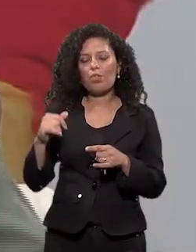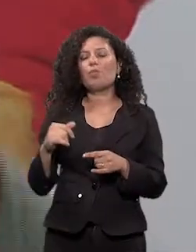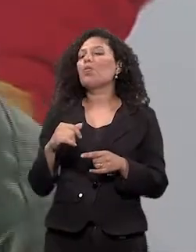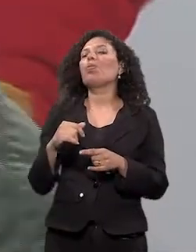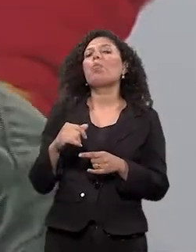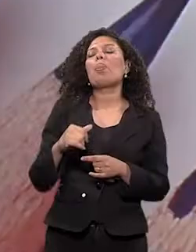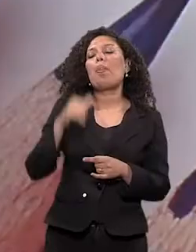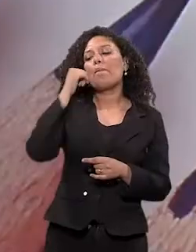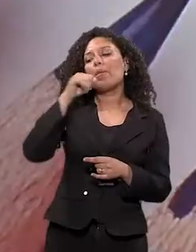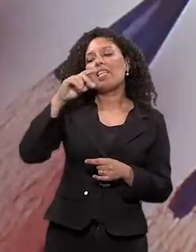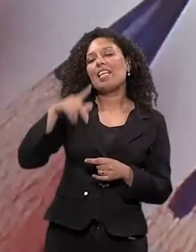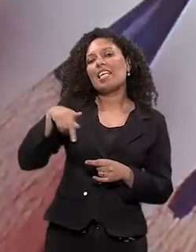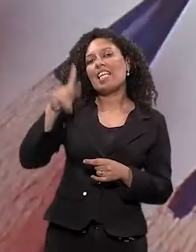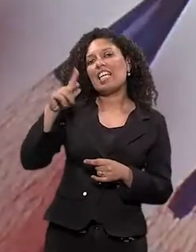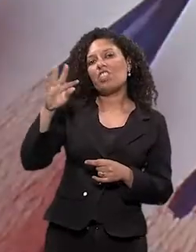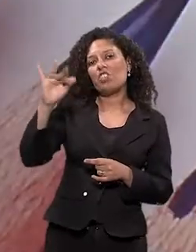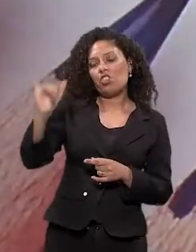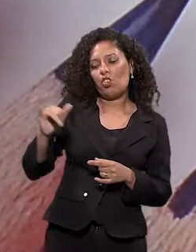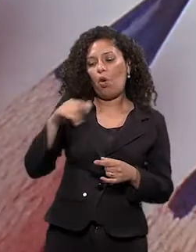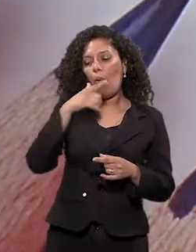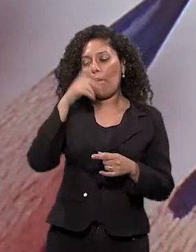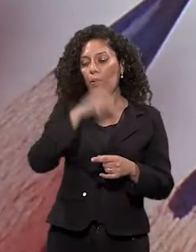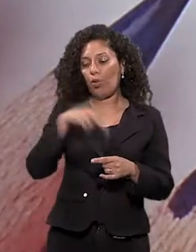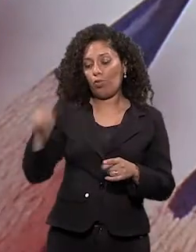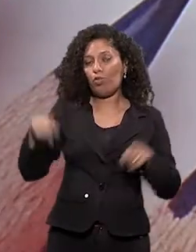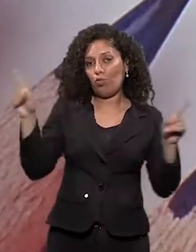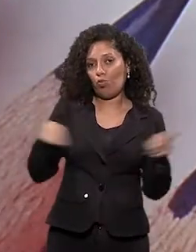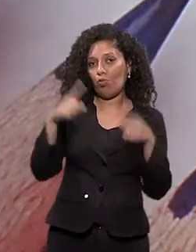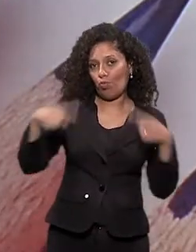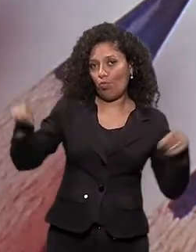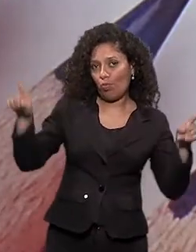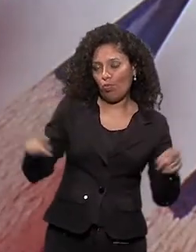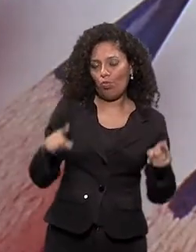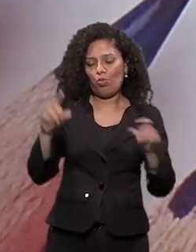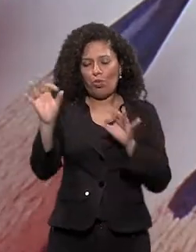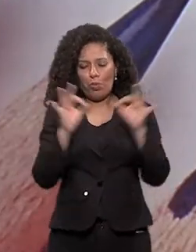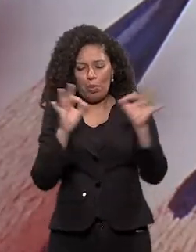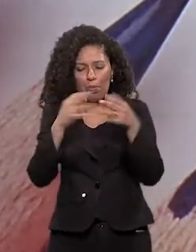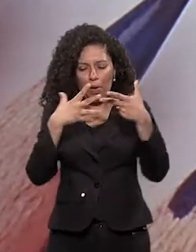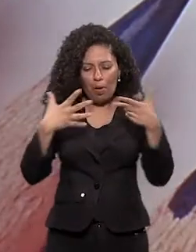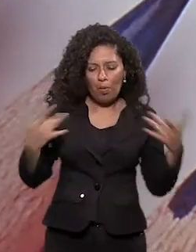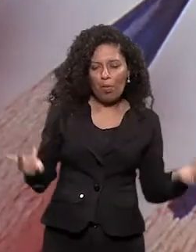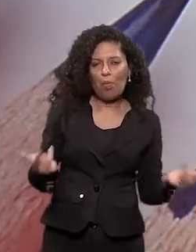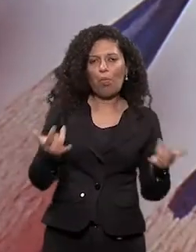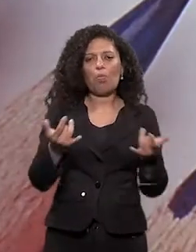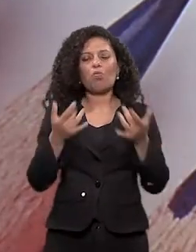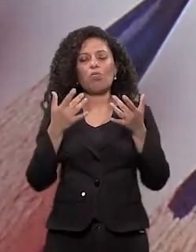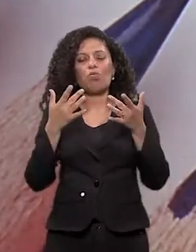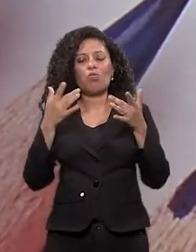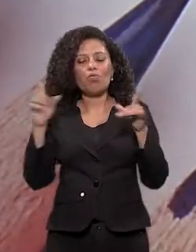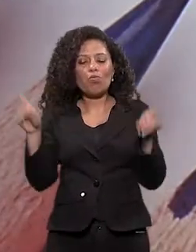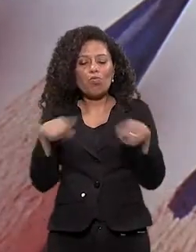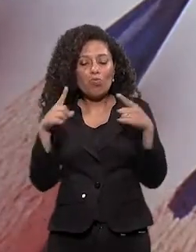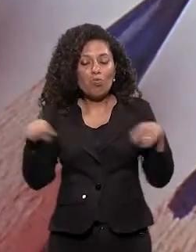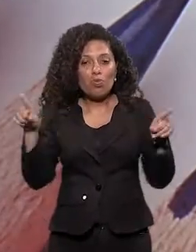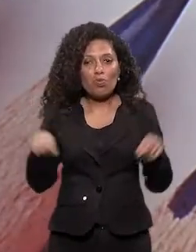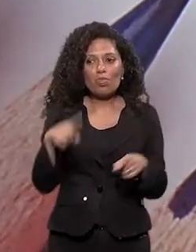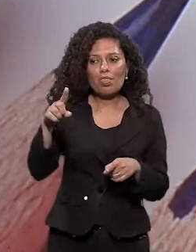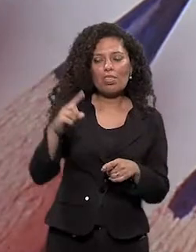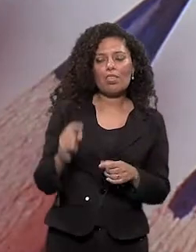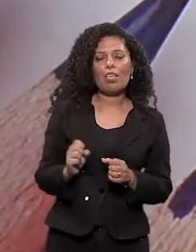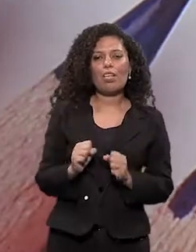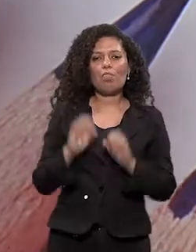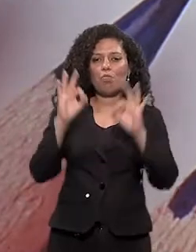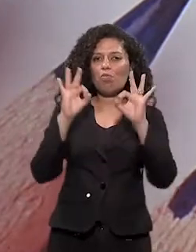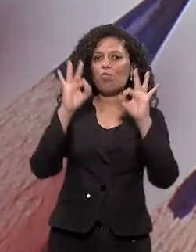Ribeiro, o professor percursionista, arranjador, compositor, diretor musical, indicado ao Prêmio da Música